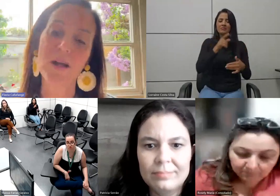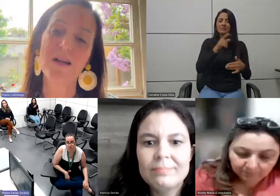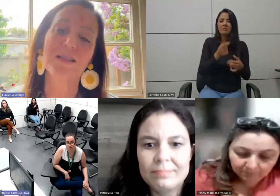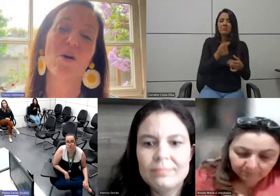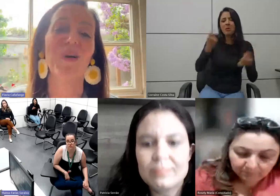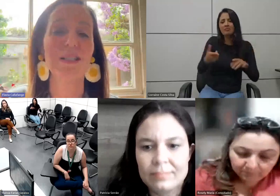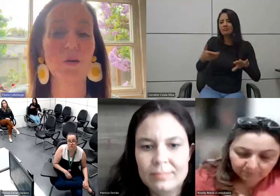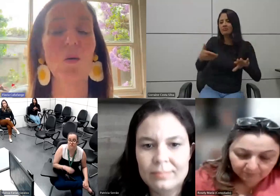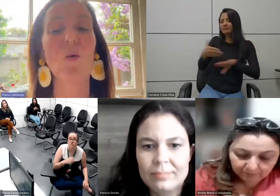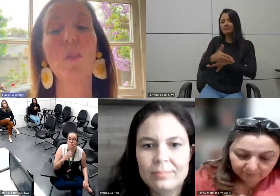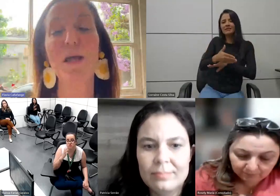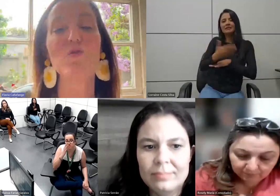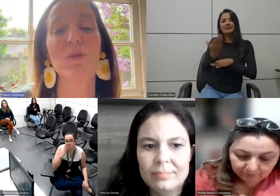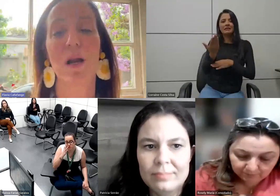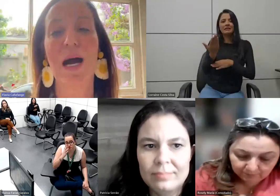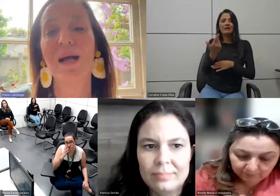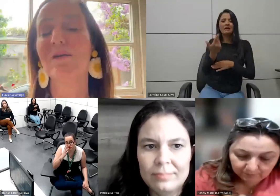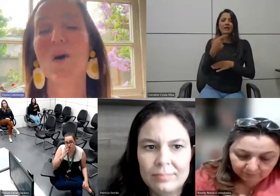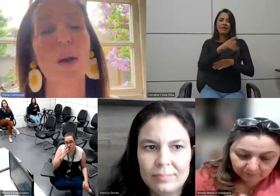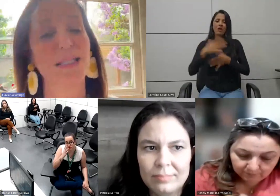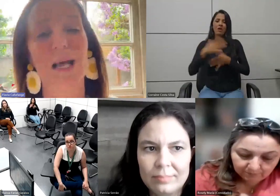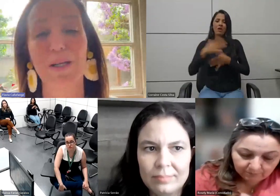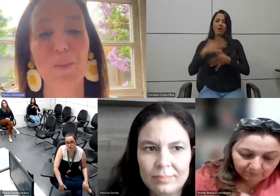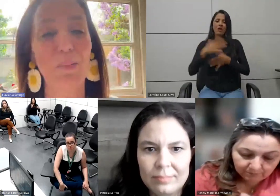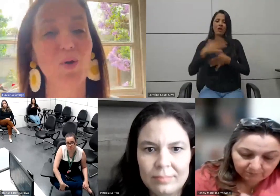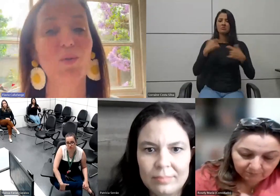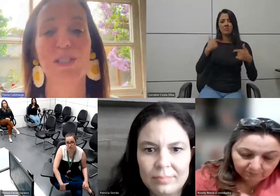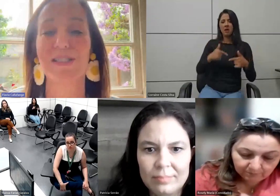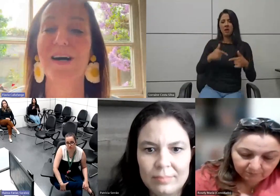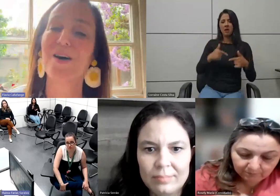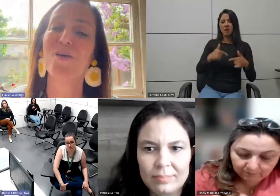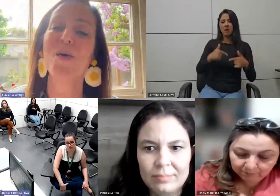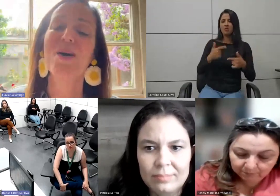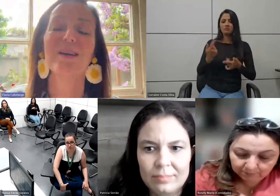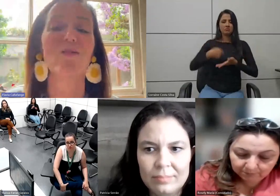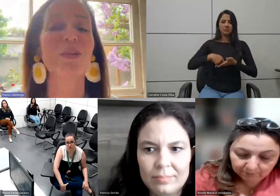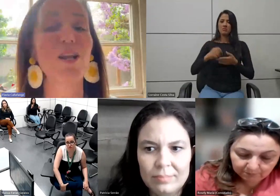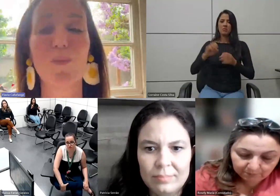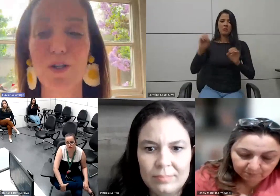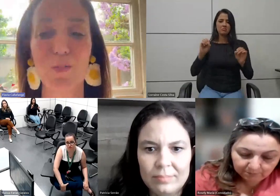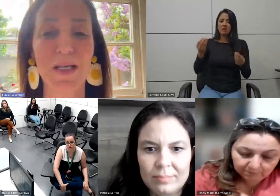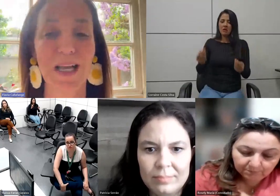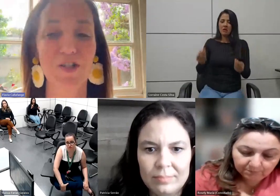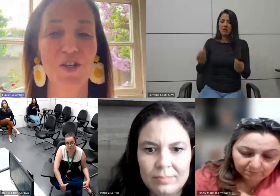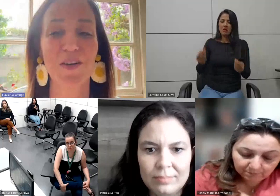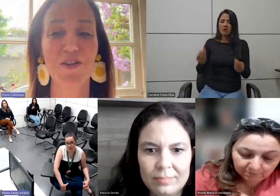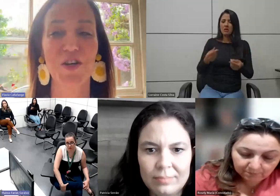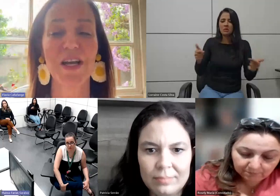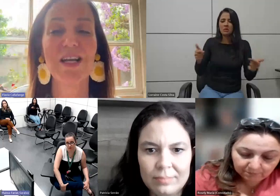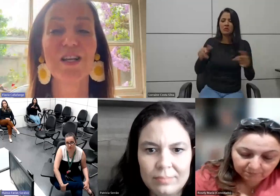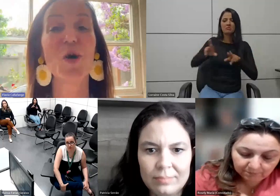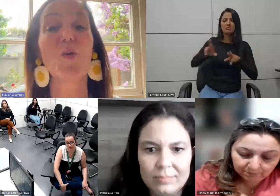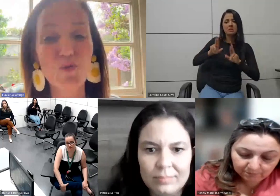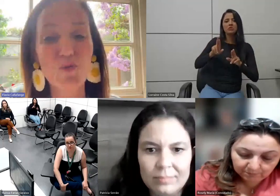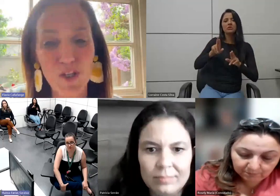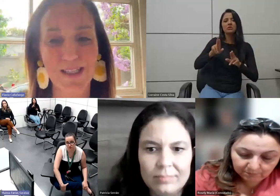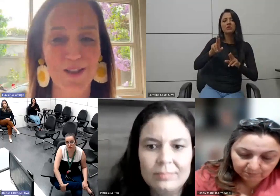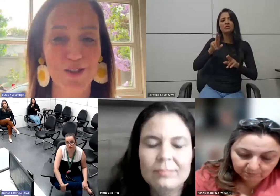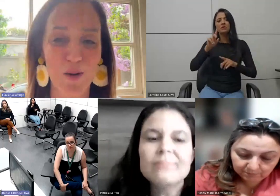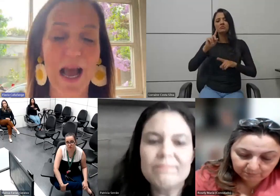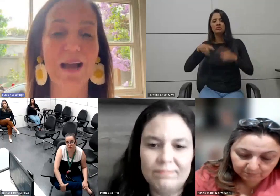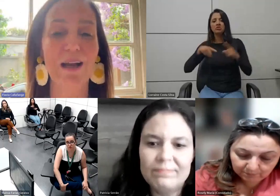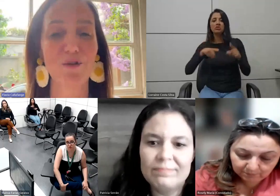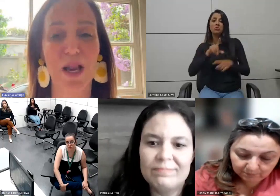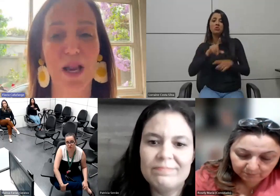entram estão fazendo o mesmo trabalho não recebem nenhuma promoção não tem nenhuma expectativa de algum